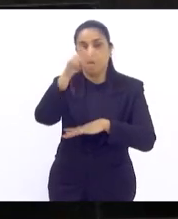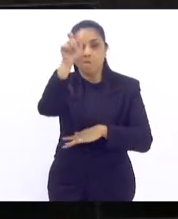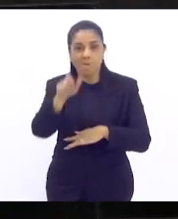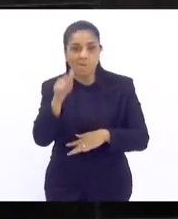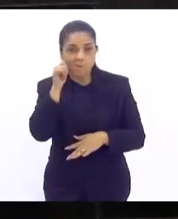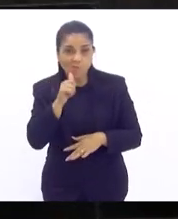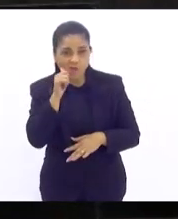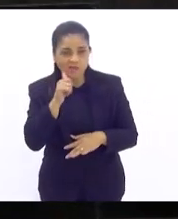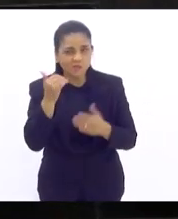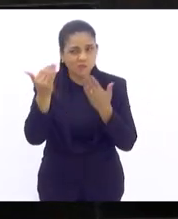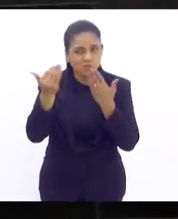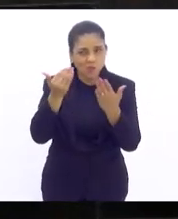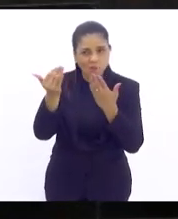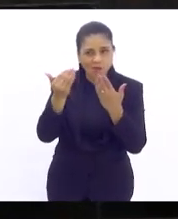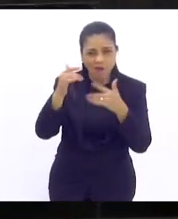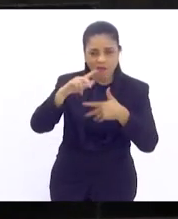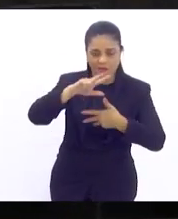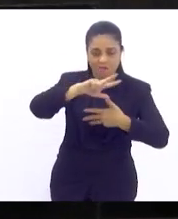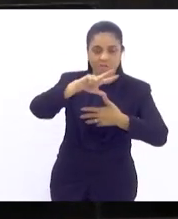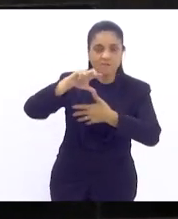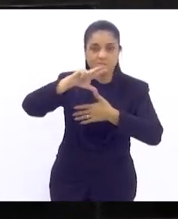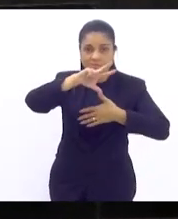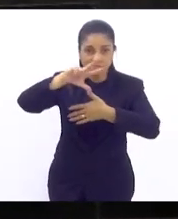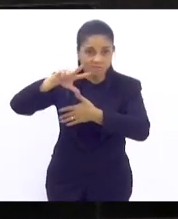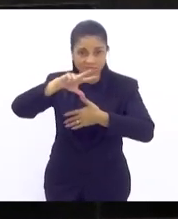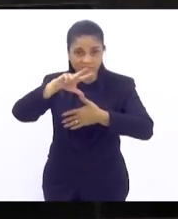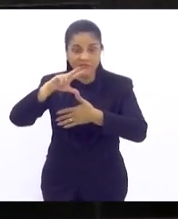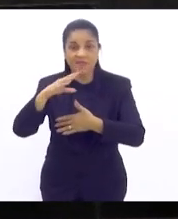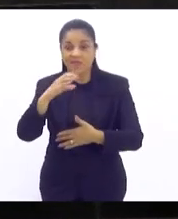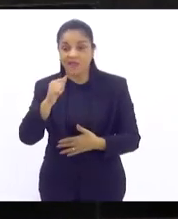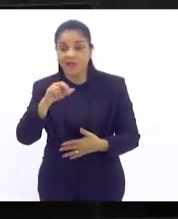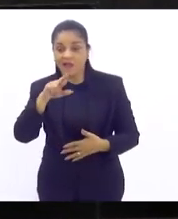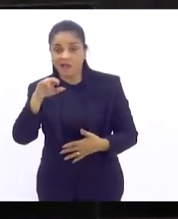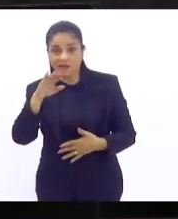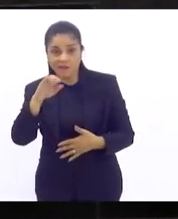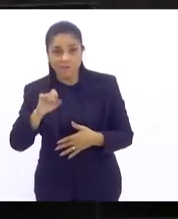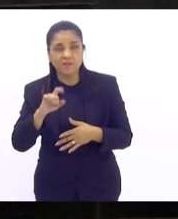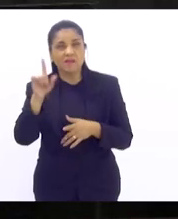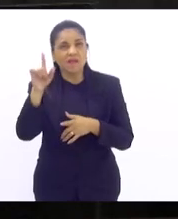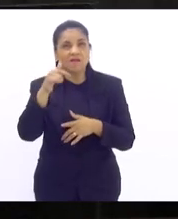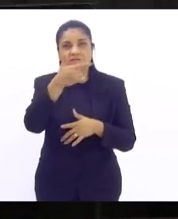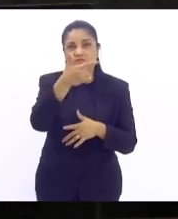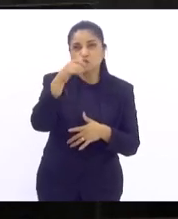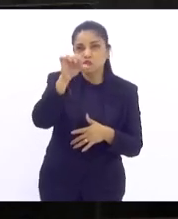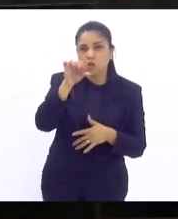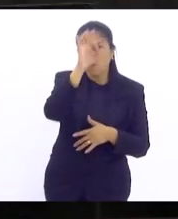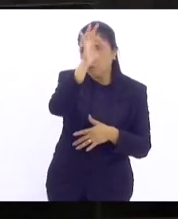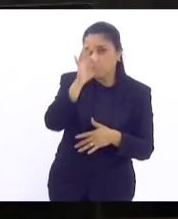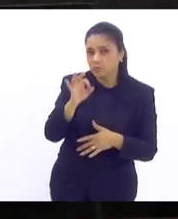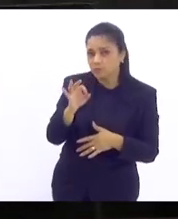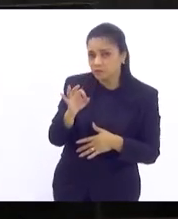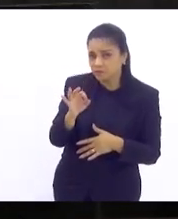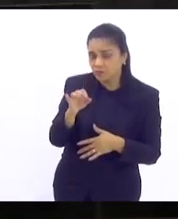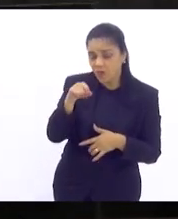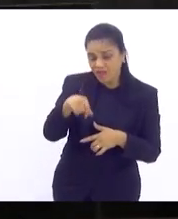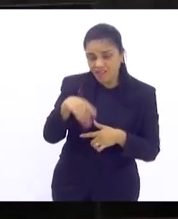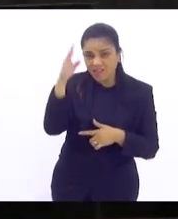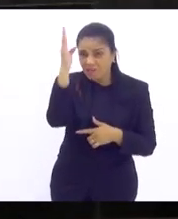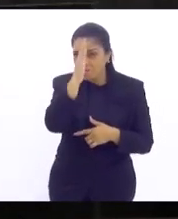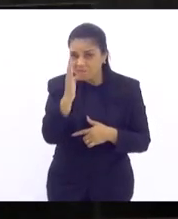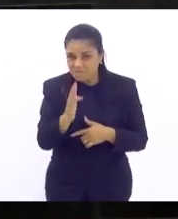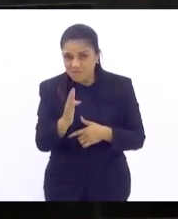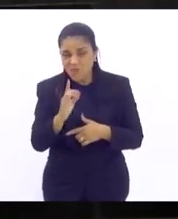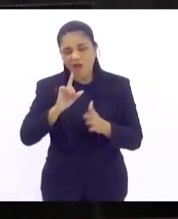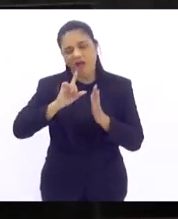também Caribe, nós vemos que esse percentual pode chegar a 28, 29%. Ou seja, o Brasil está